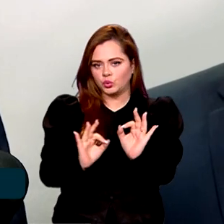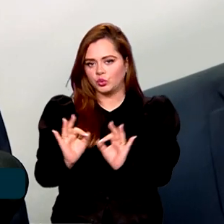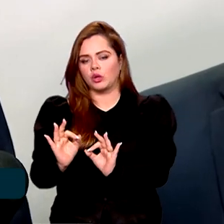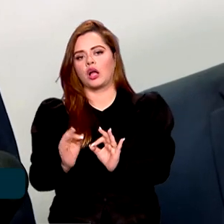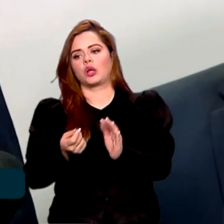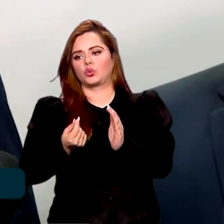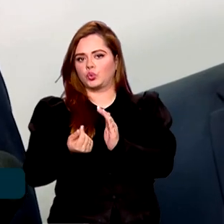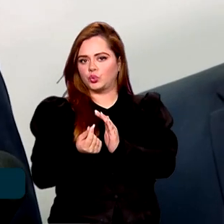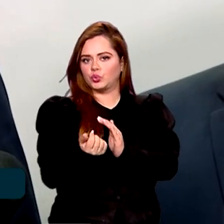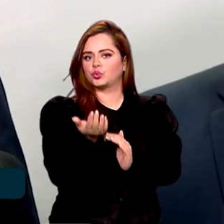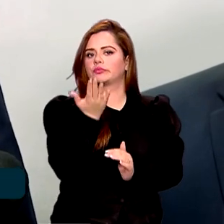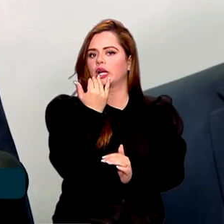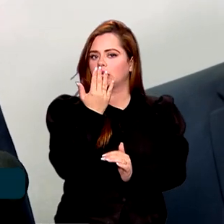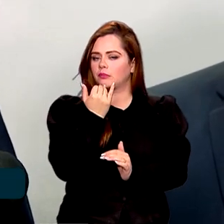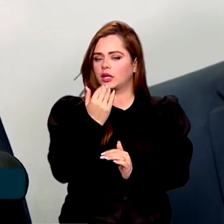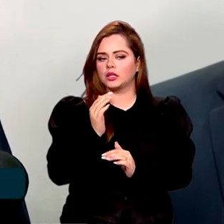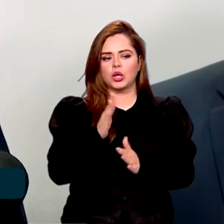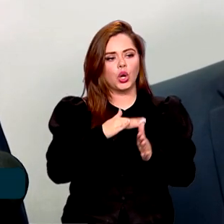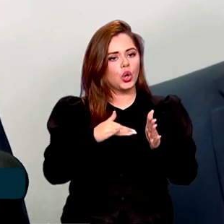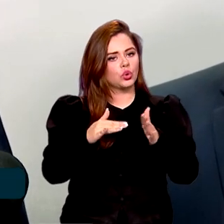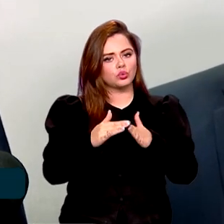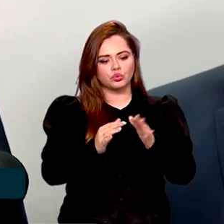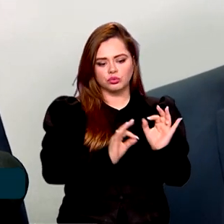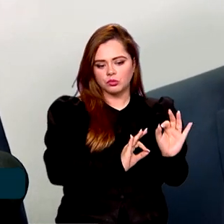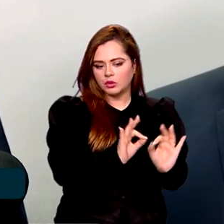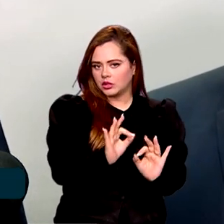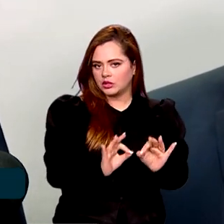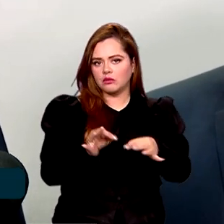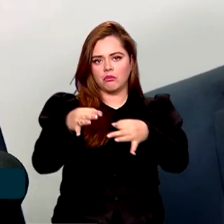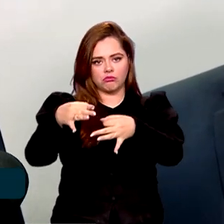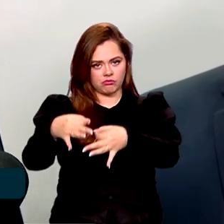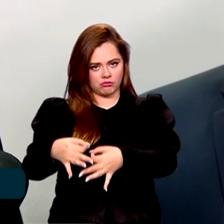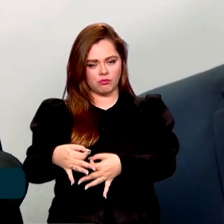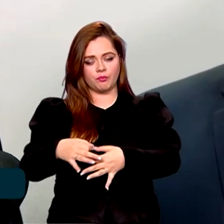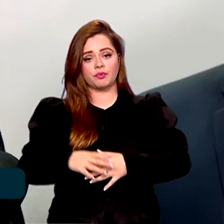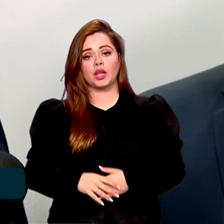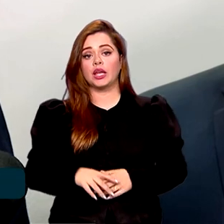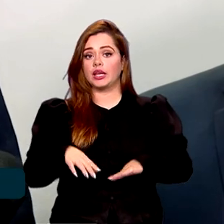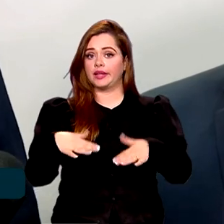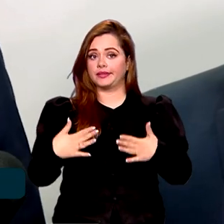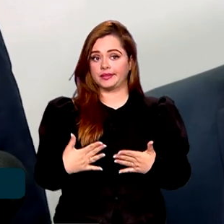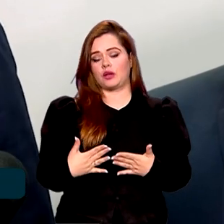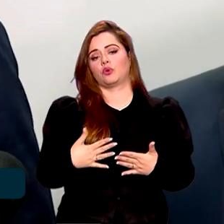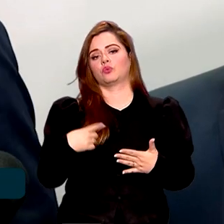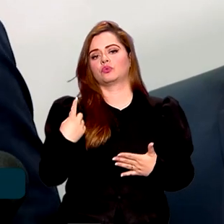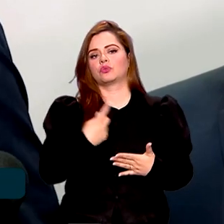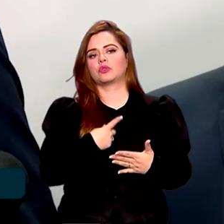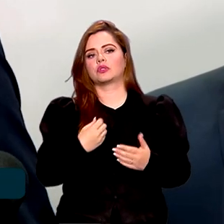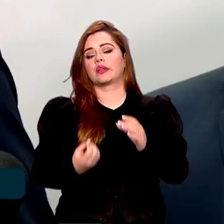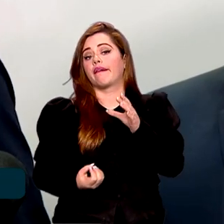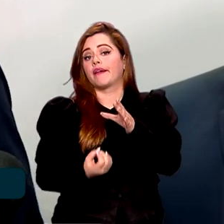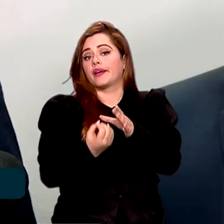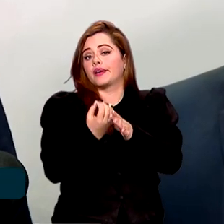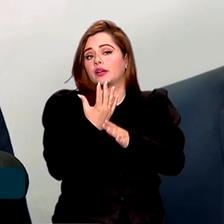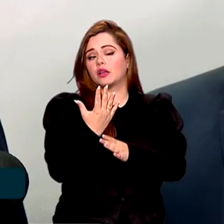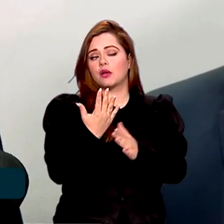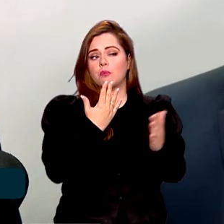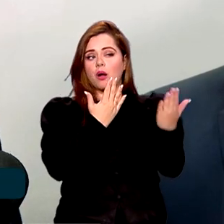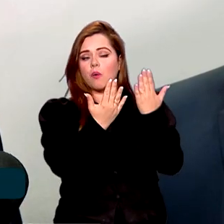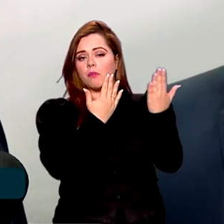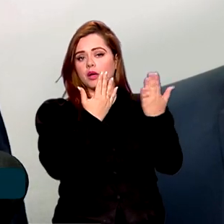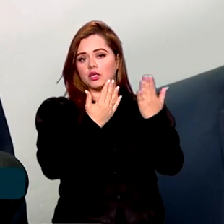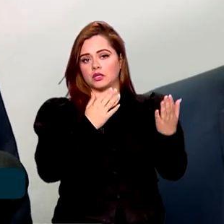alimenta, tudo muito controlado. E isso nos dá um espaço, na comparação internacional,